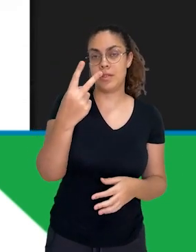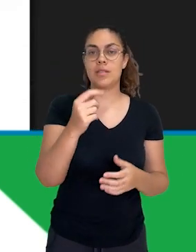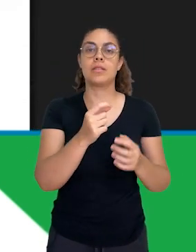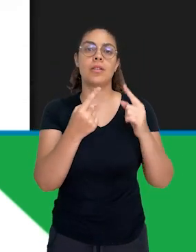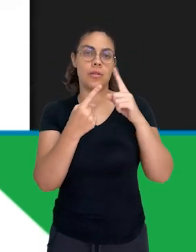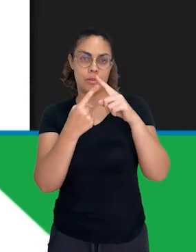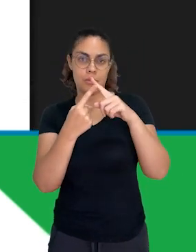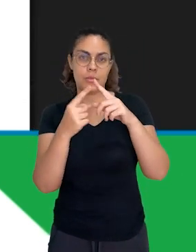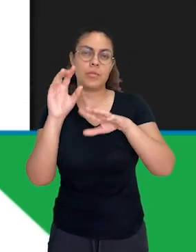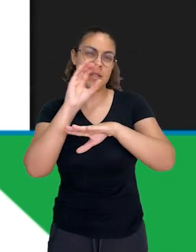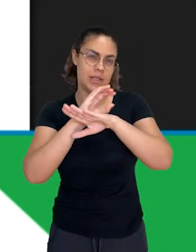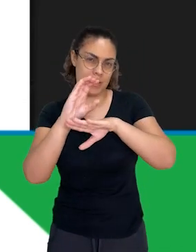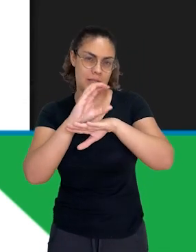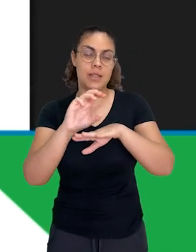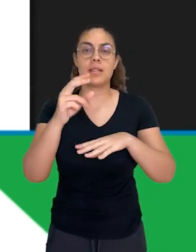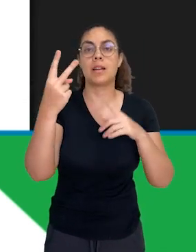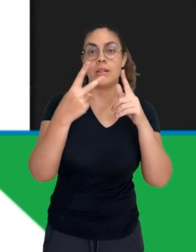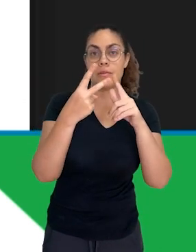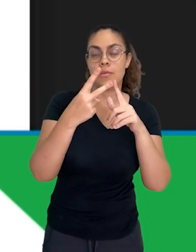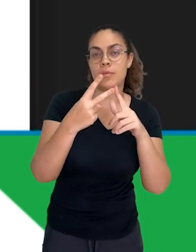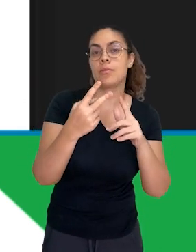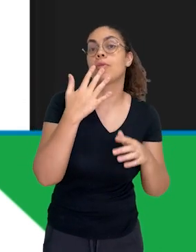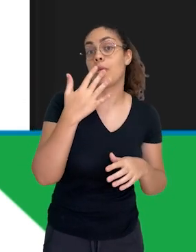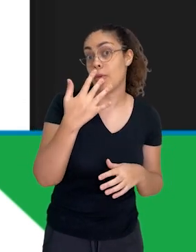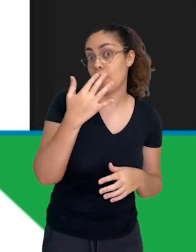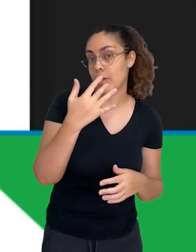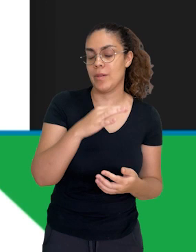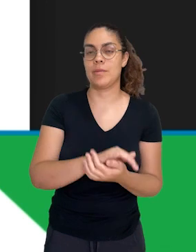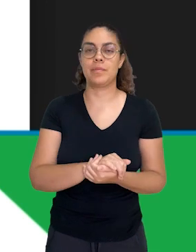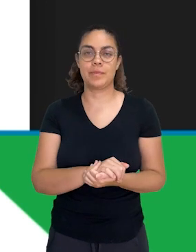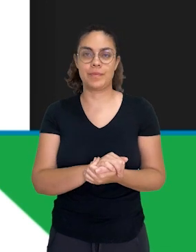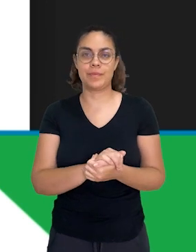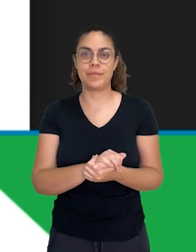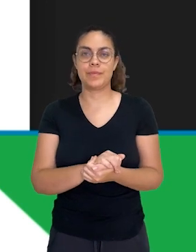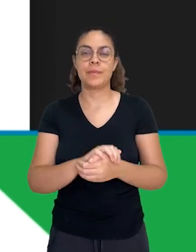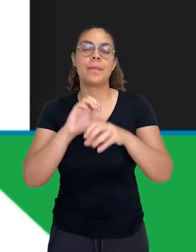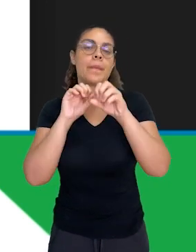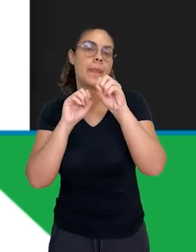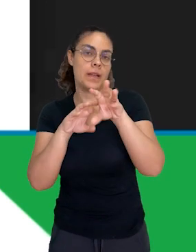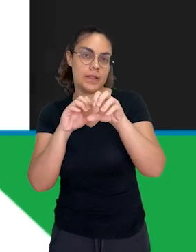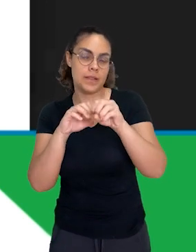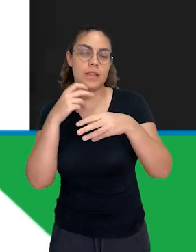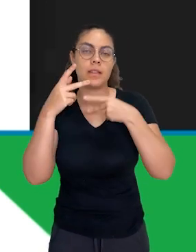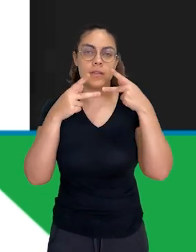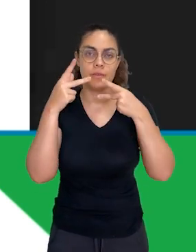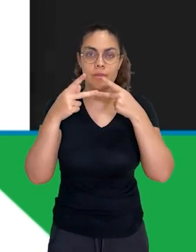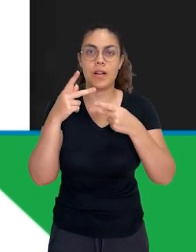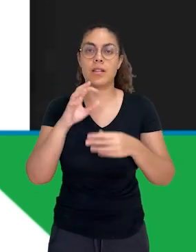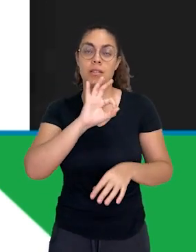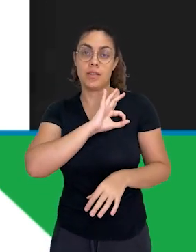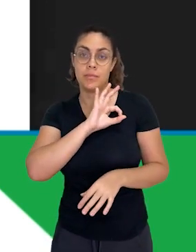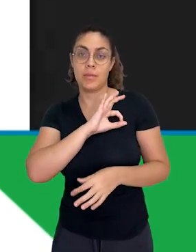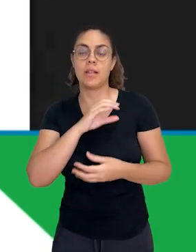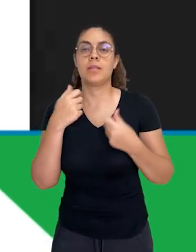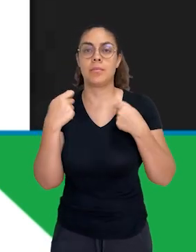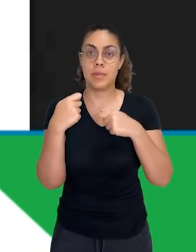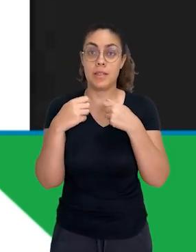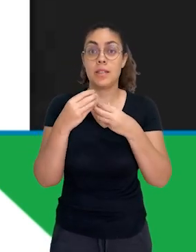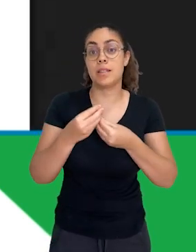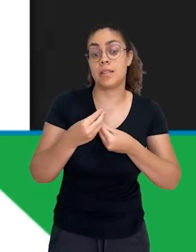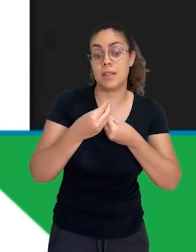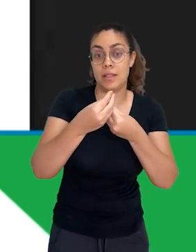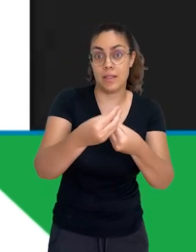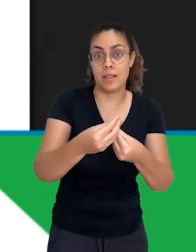tá? Ou em escala de cinza ou coloridos. A gente orienta, inclusive, que as medalhas devem ser entregues de forma